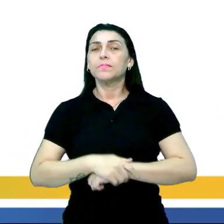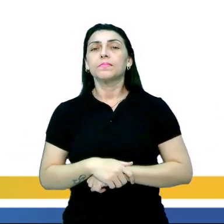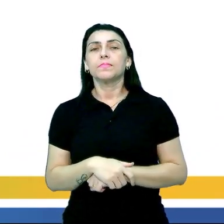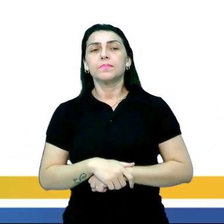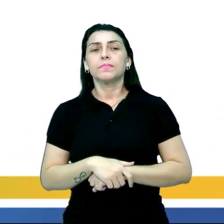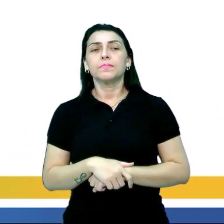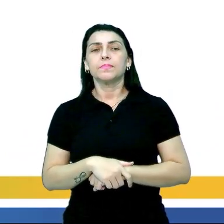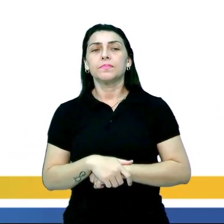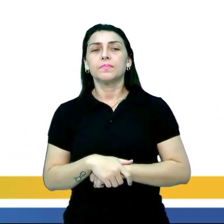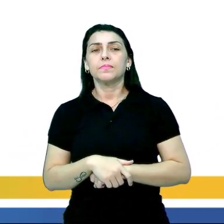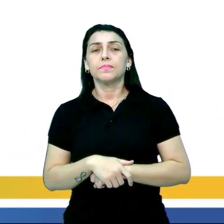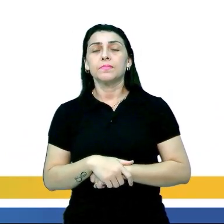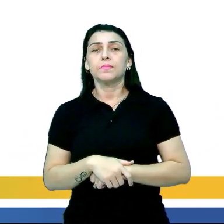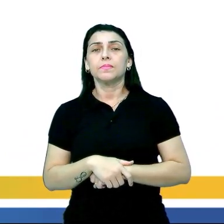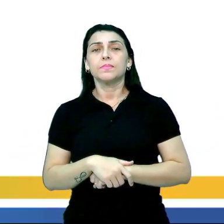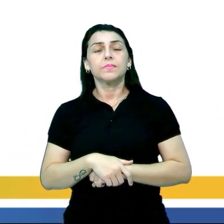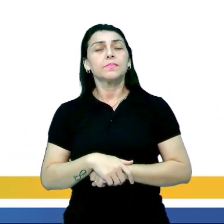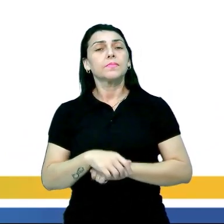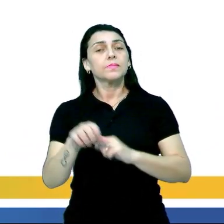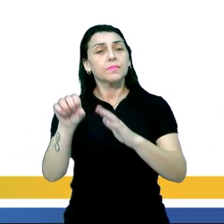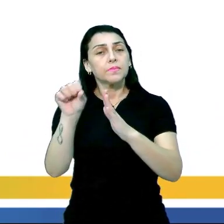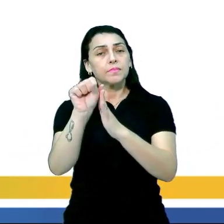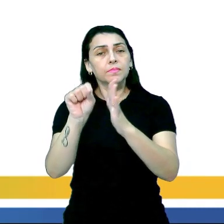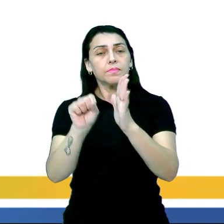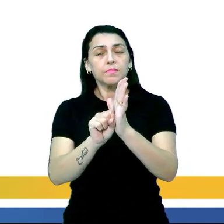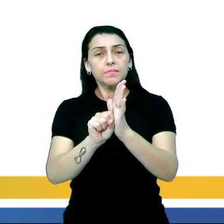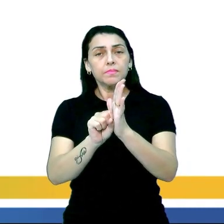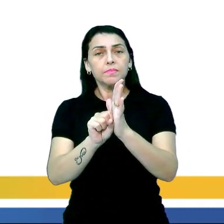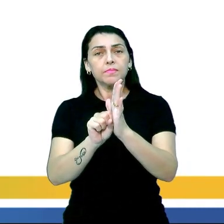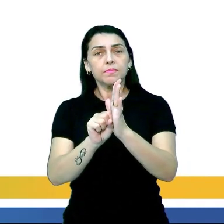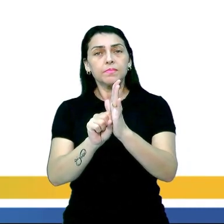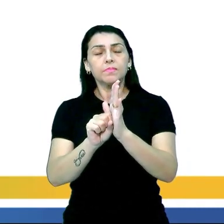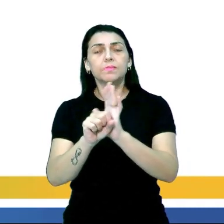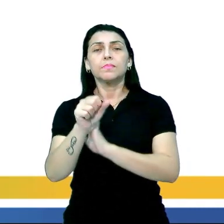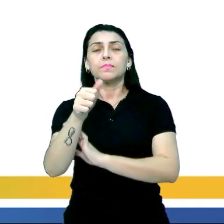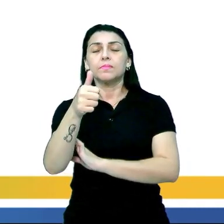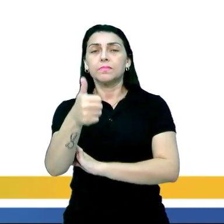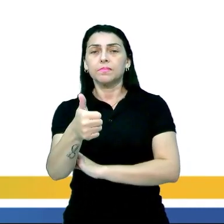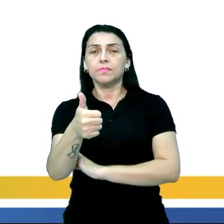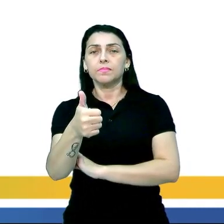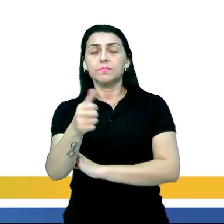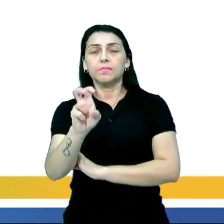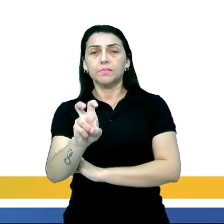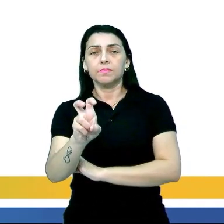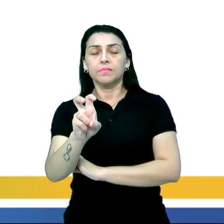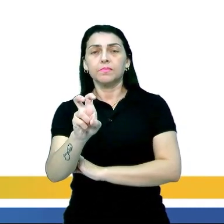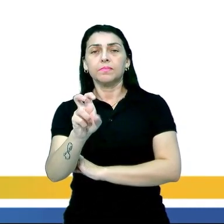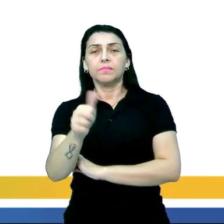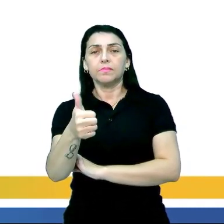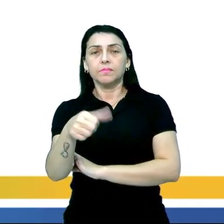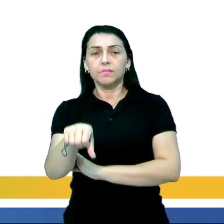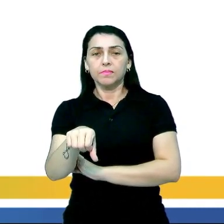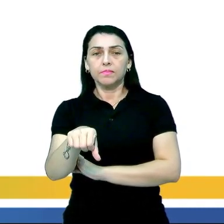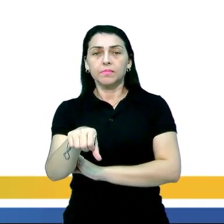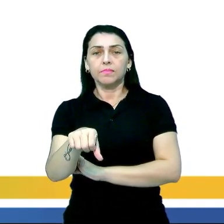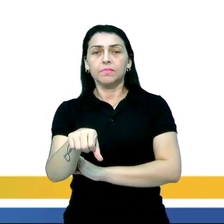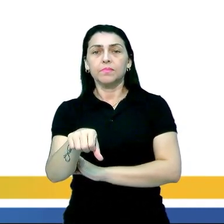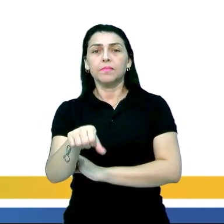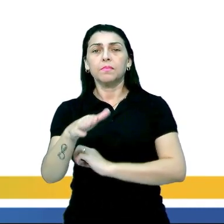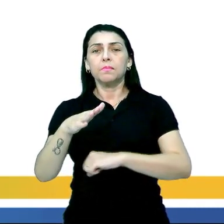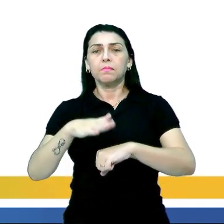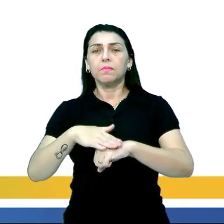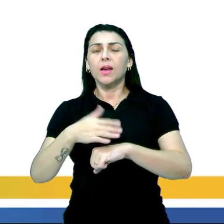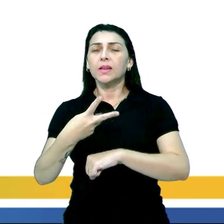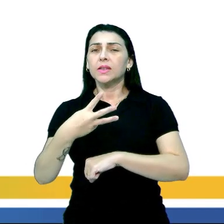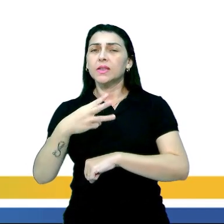resposta. Ouçam com atenção. Entre os séculos XV e XIX, ou